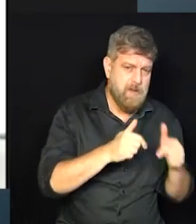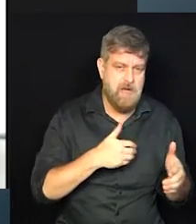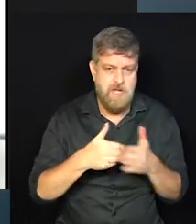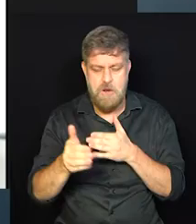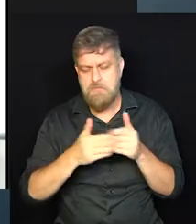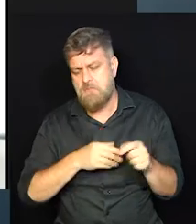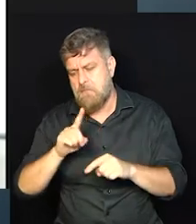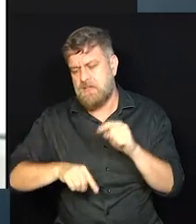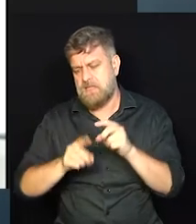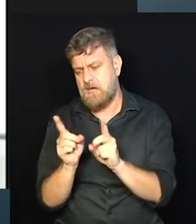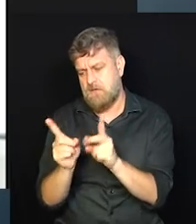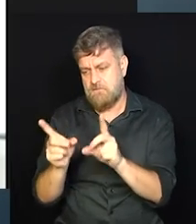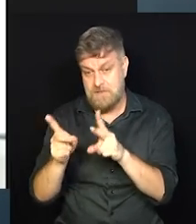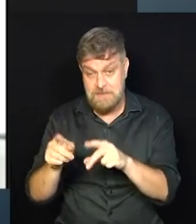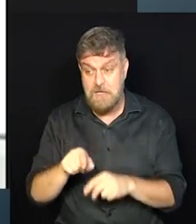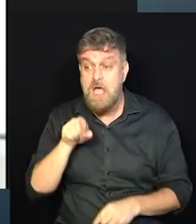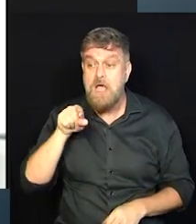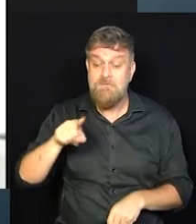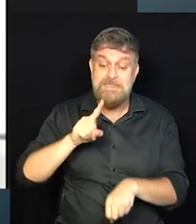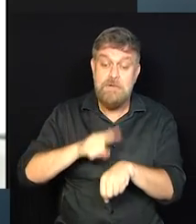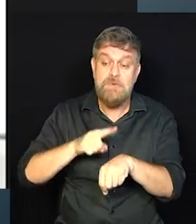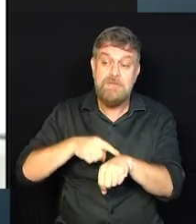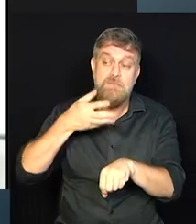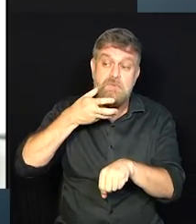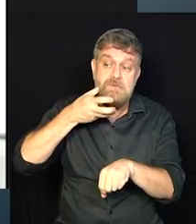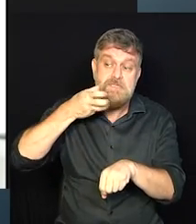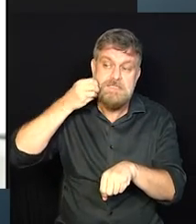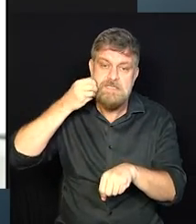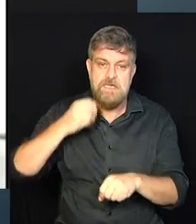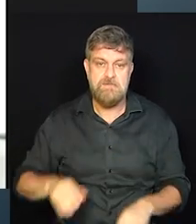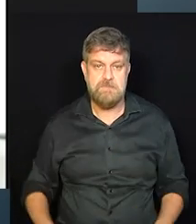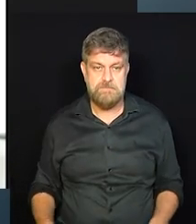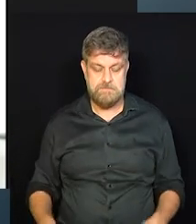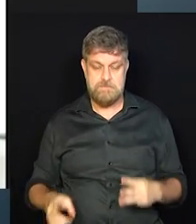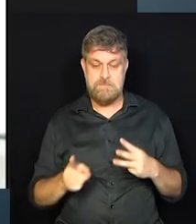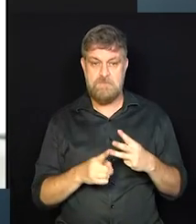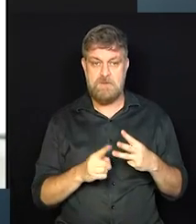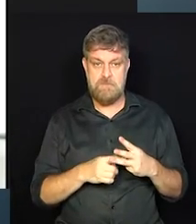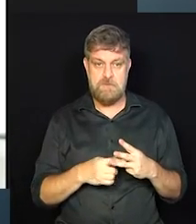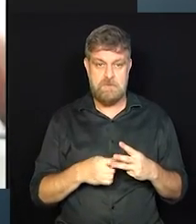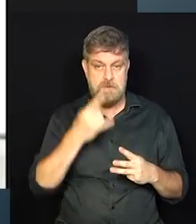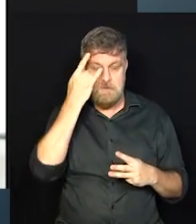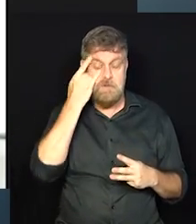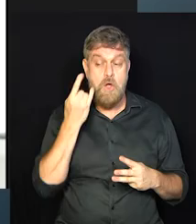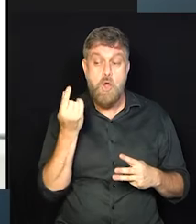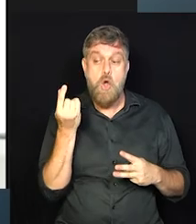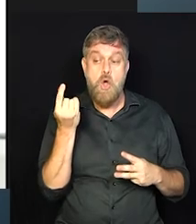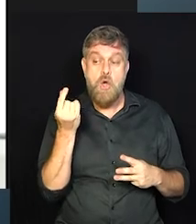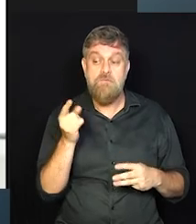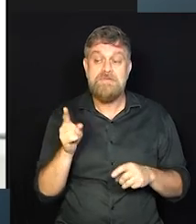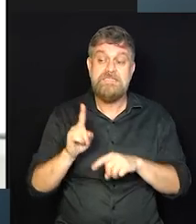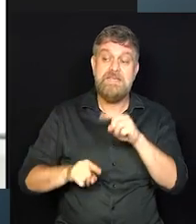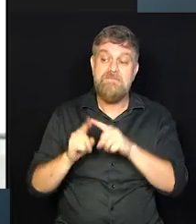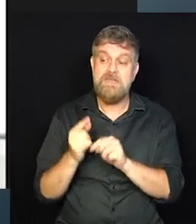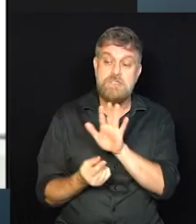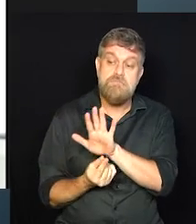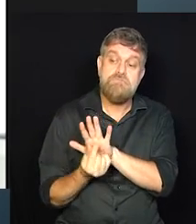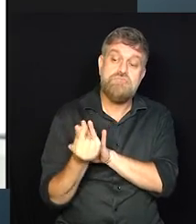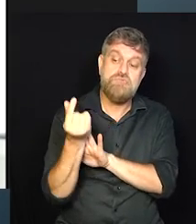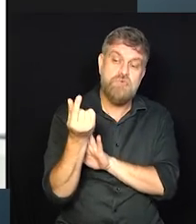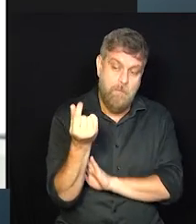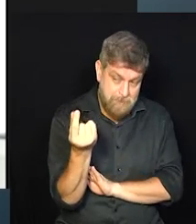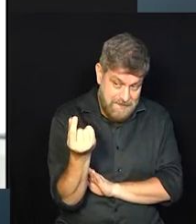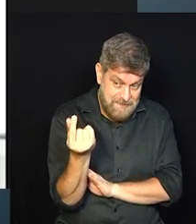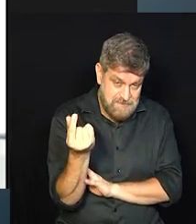pode ser um serviço, pode ser um produto, enfim, quanto tempo você dedica, qual é a sua margem de lucro, ou seja, por quanto você vende esse